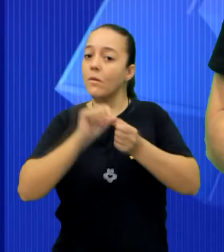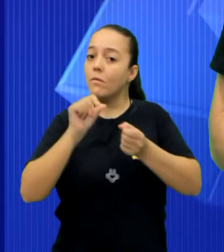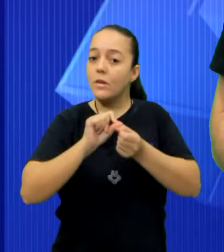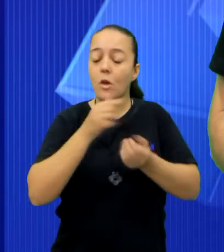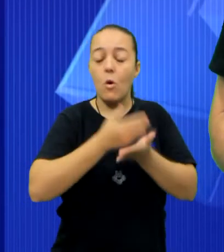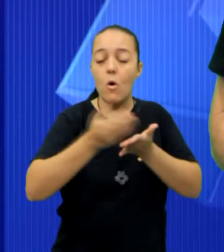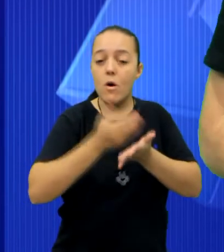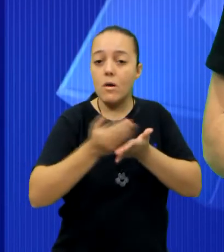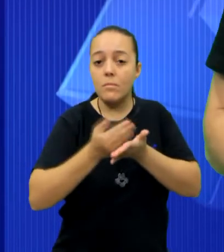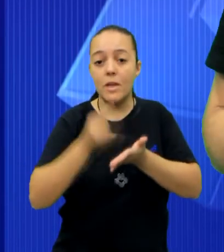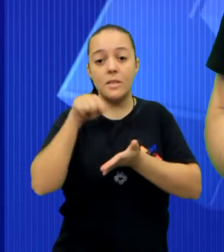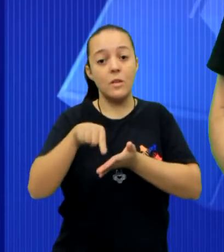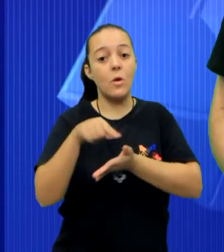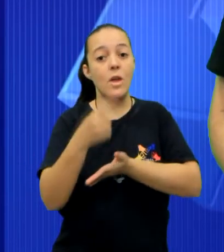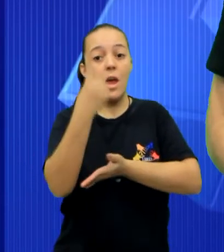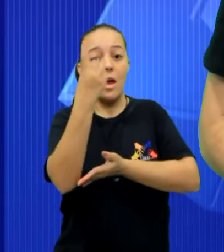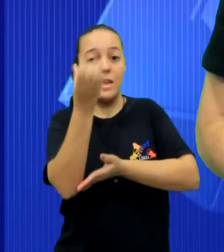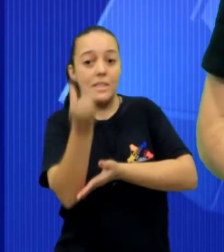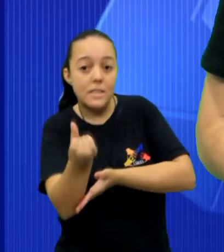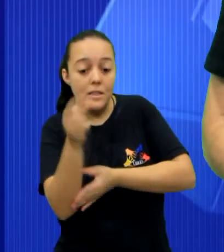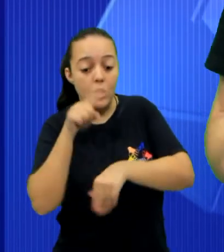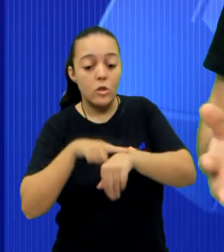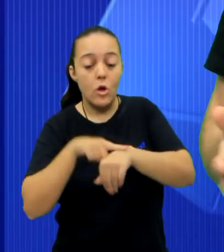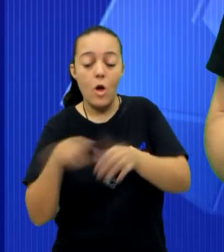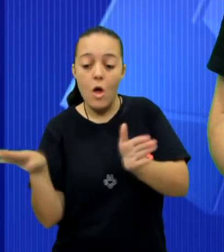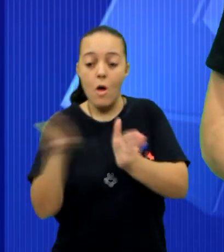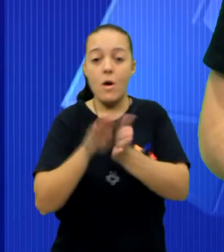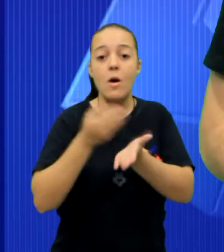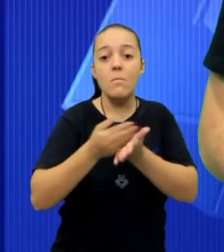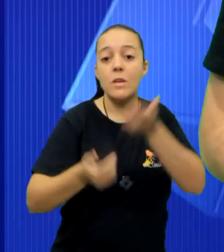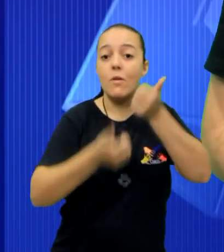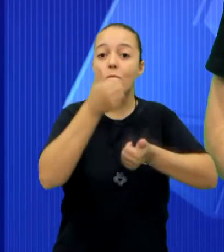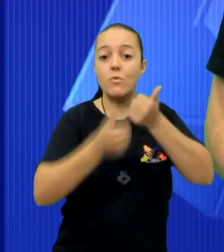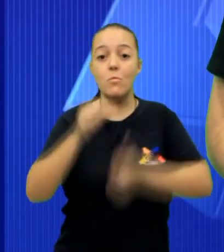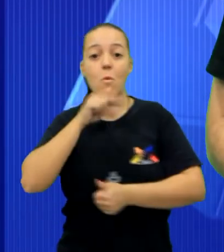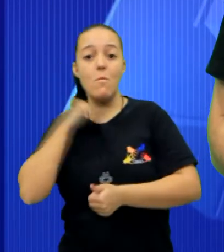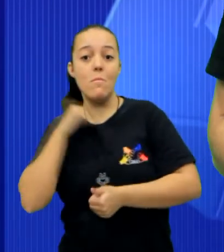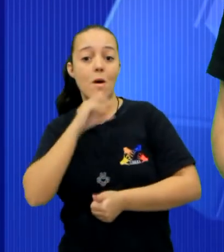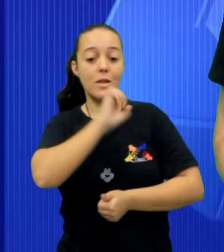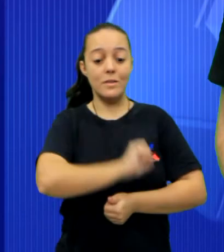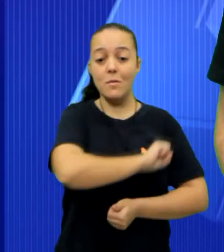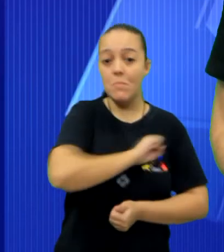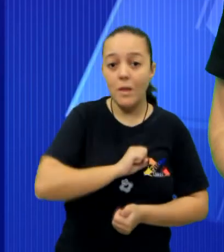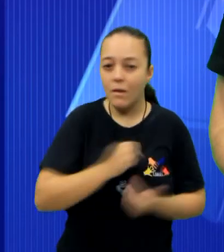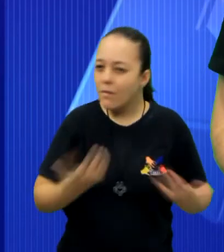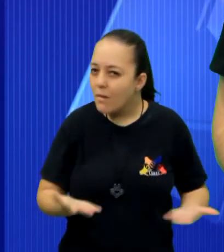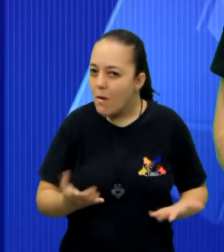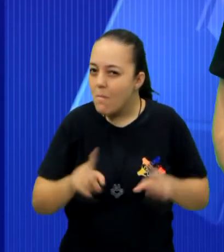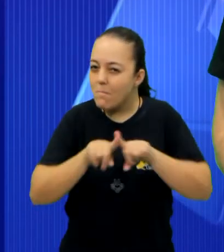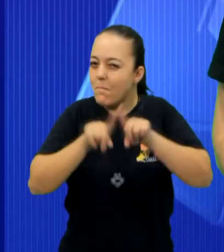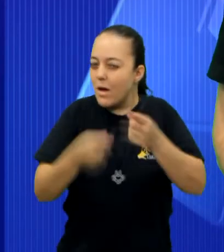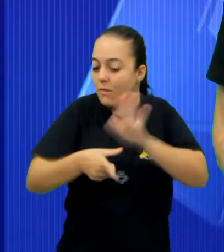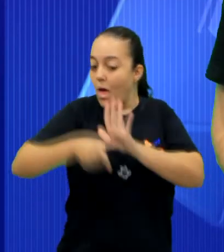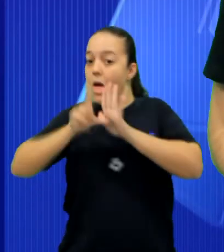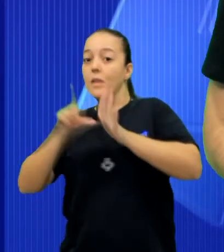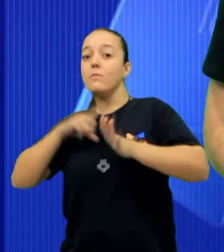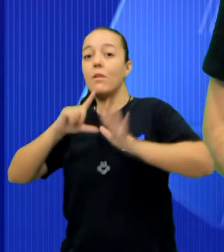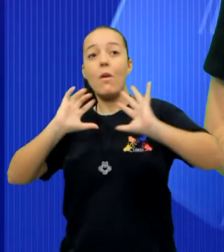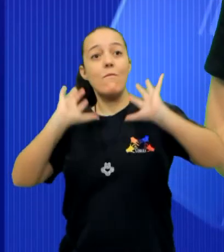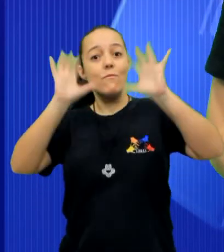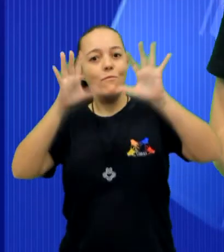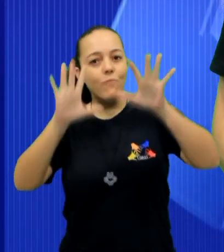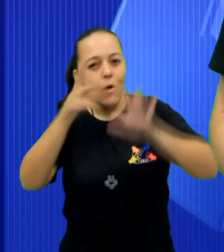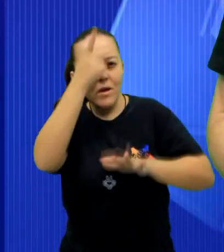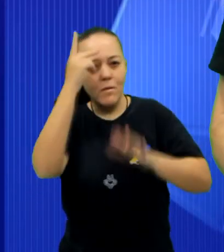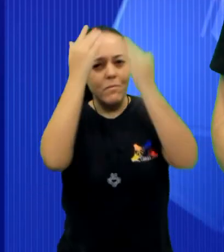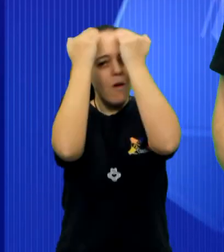ao longo de todo o dia. Às 16 horas, é vez dos craques da bola entrarem em campo. É o futebol entre padres e seminaristas. Mas antes, às 15